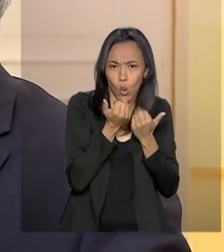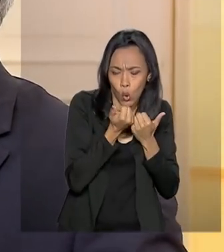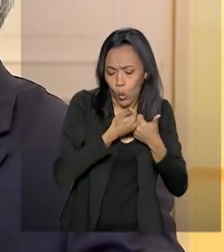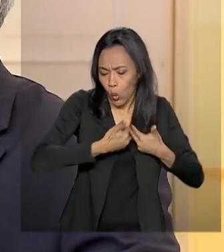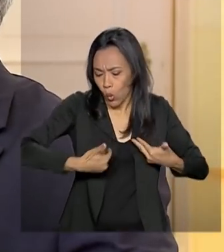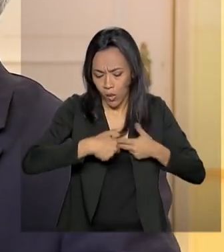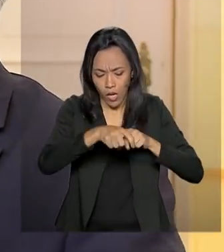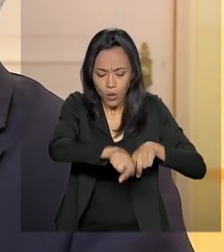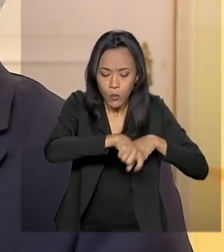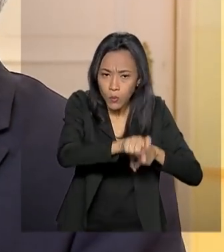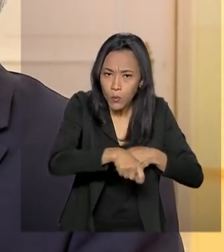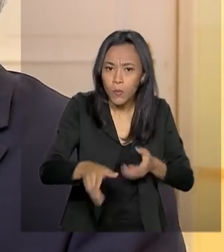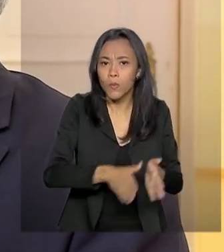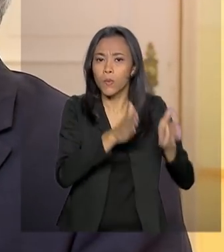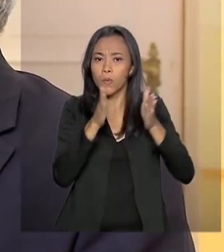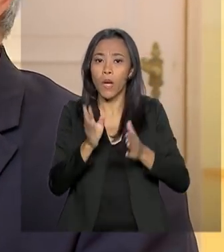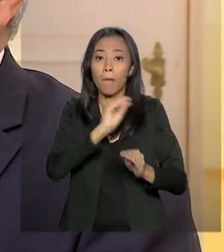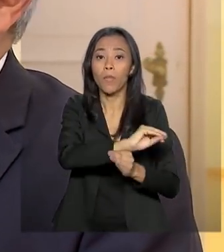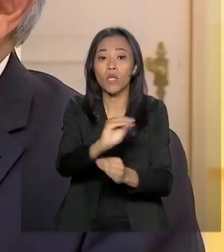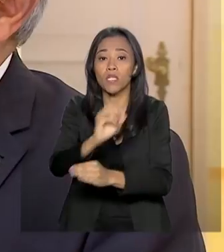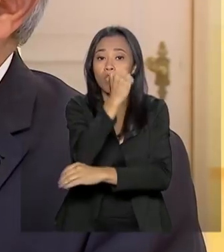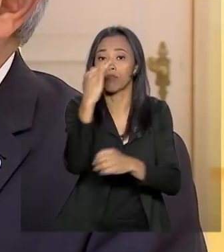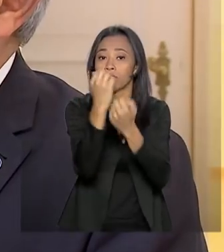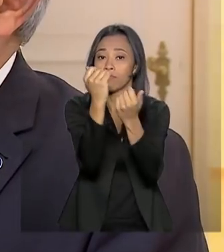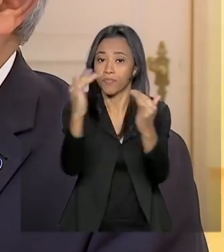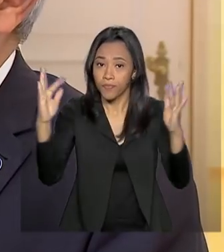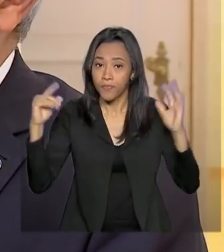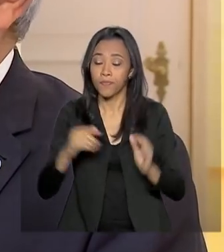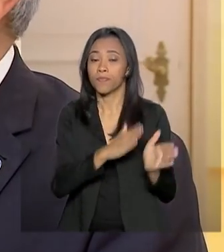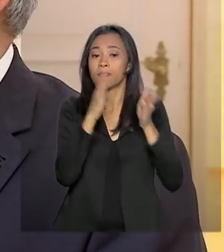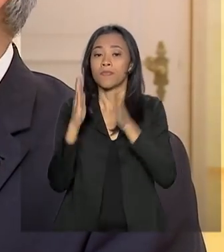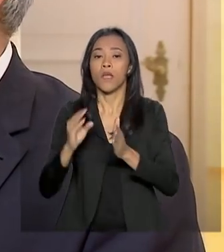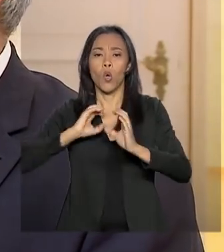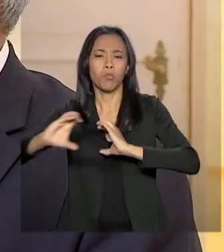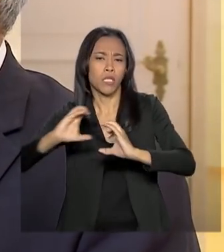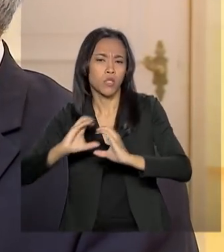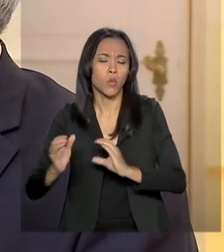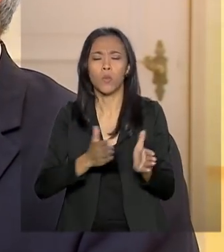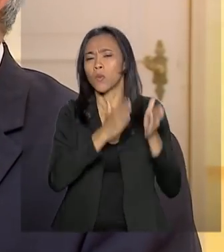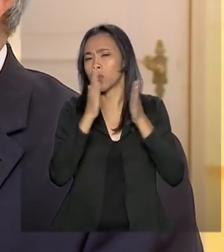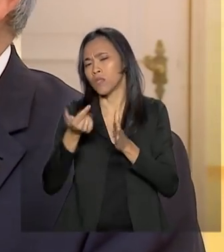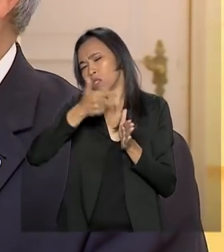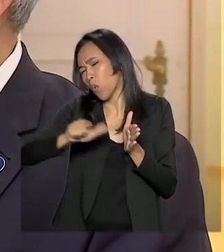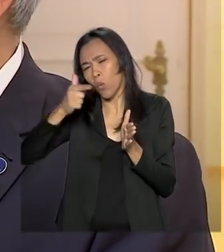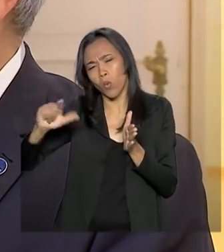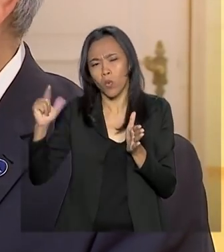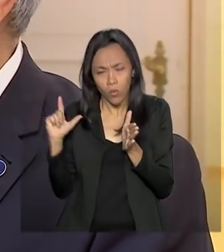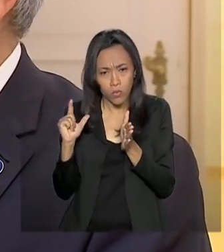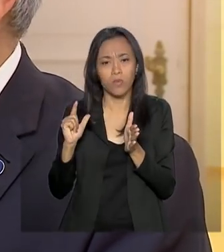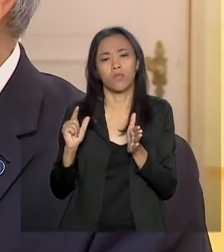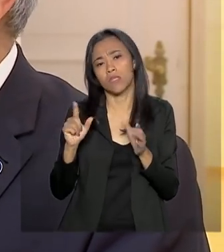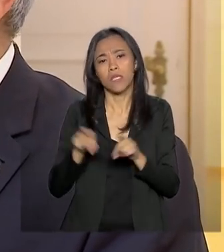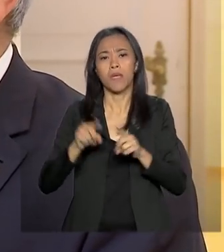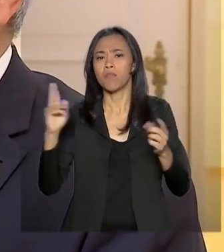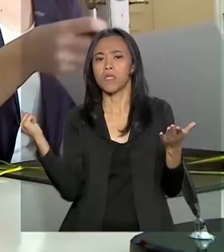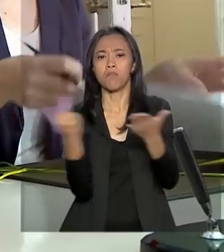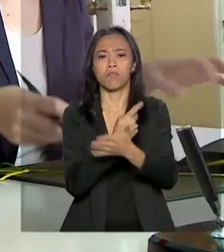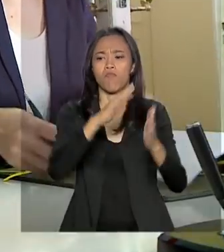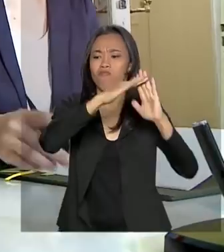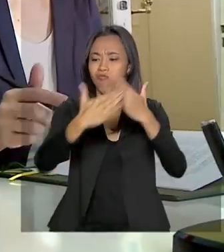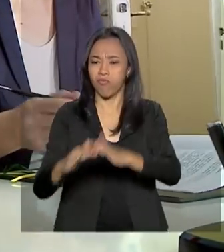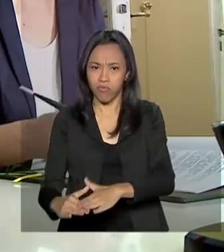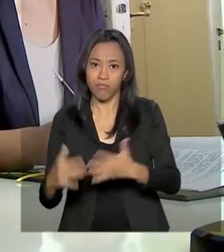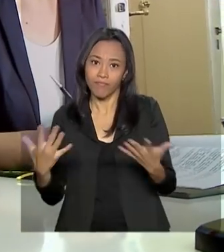na agricultura, a proteção do meio ambiente, as comunicações e muitas outras aplicações de espaço com relação a desastres naturais, por exemplo.